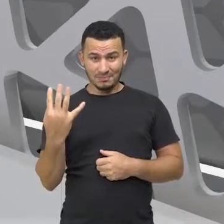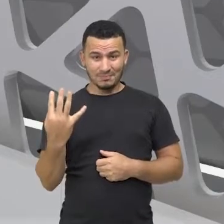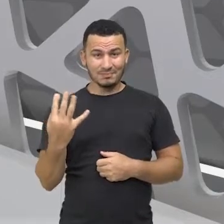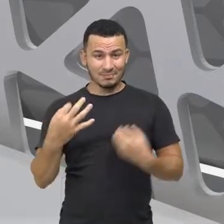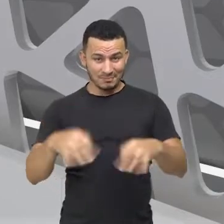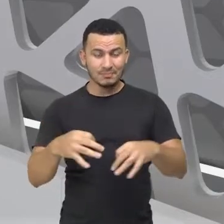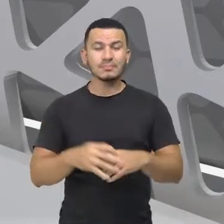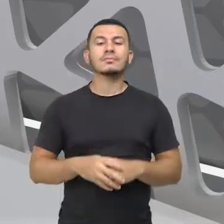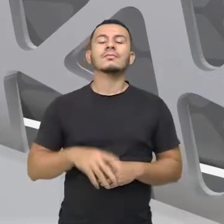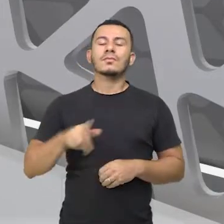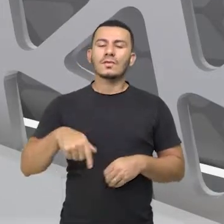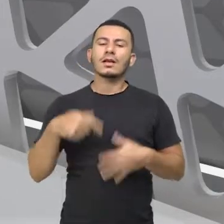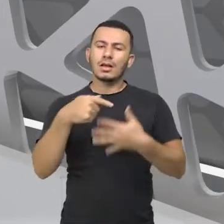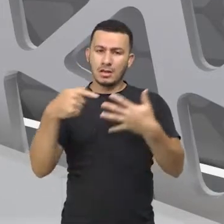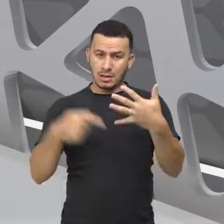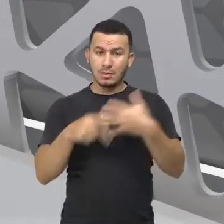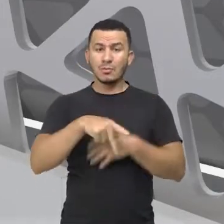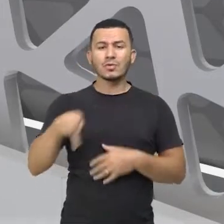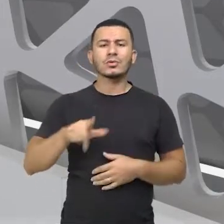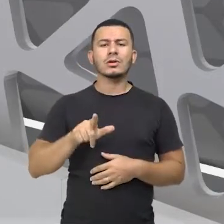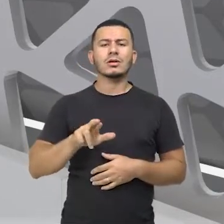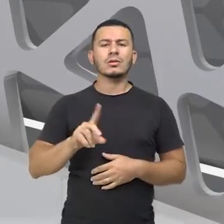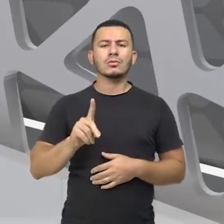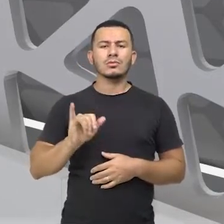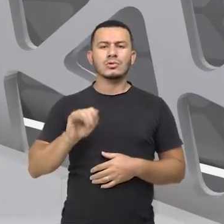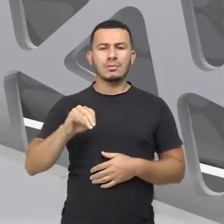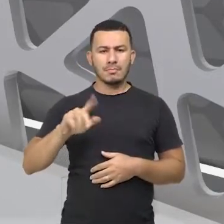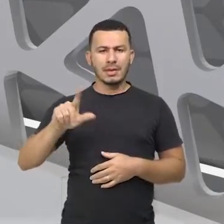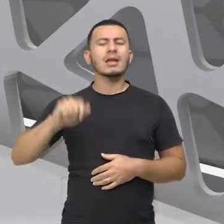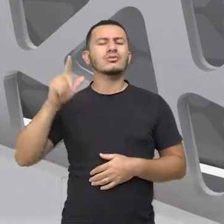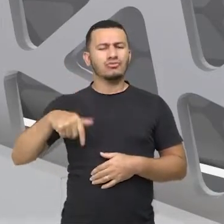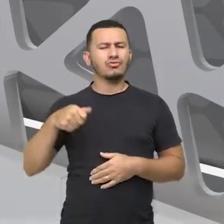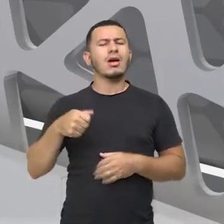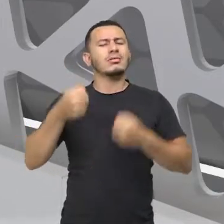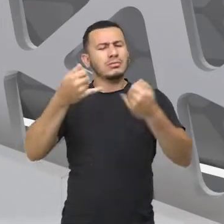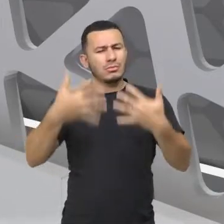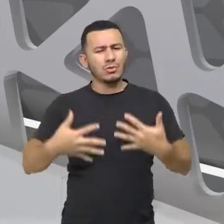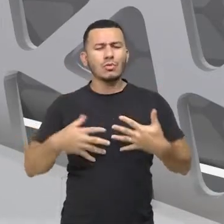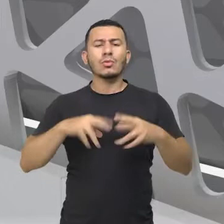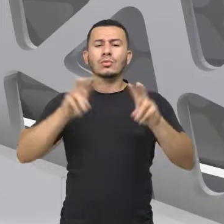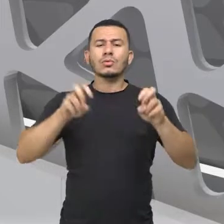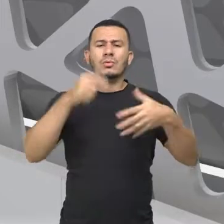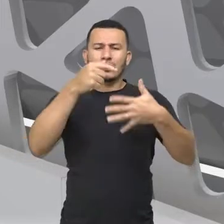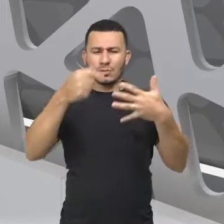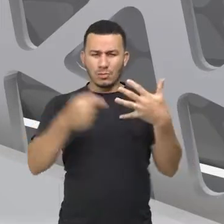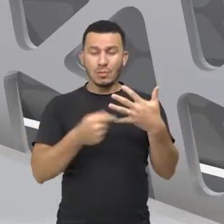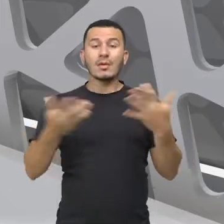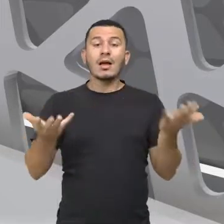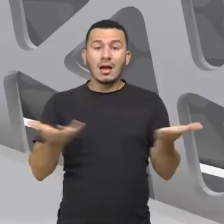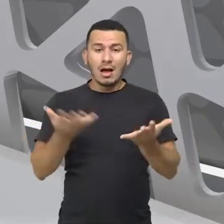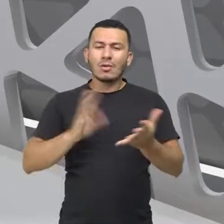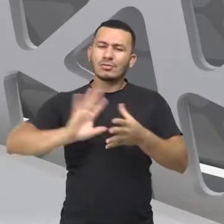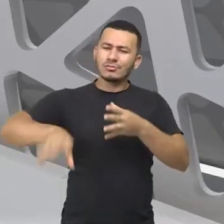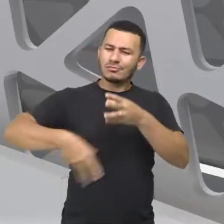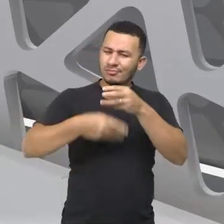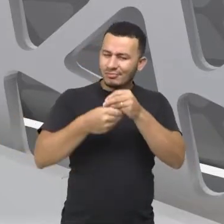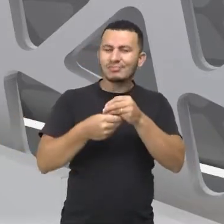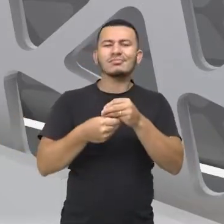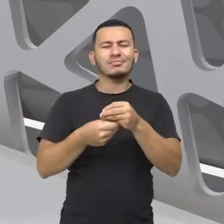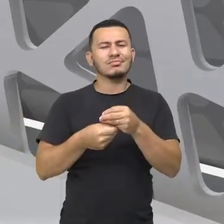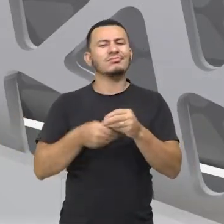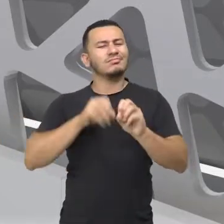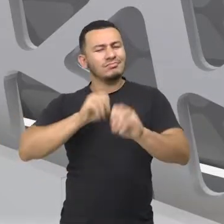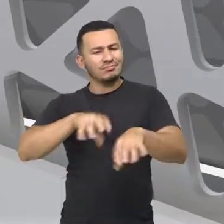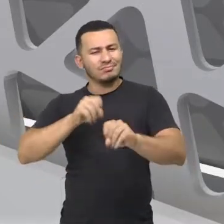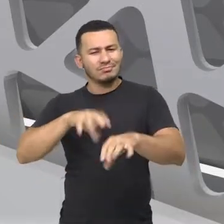é justamente o a professora Ludmilla já fez, essa explanação sobre alguns tópicos, e agora eu vou ficar com aqueles que ficaram